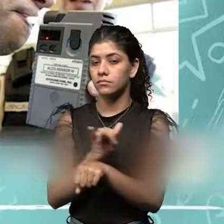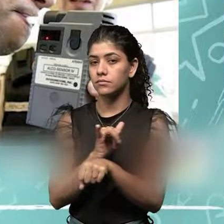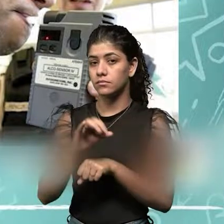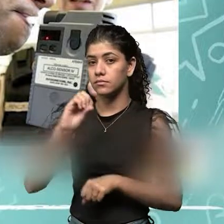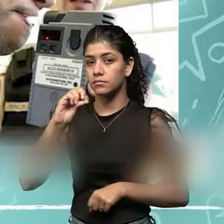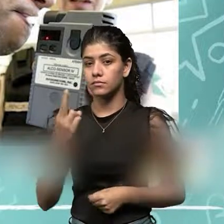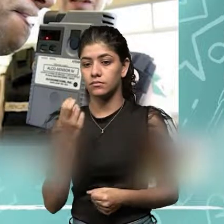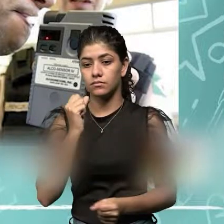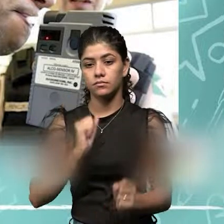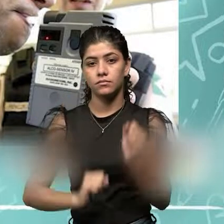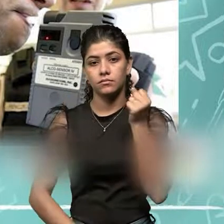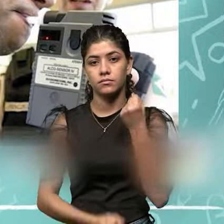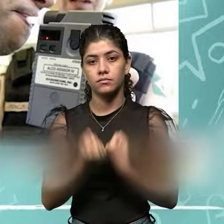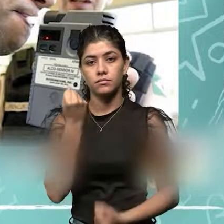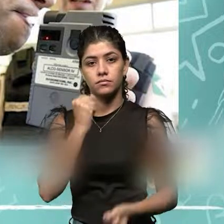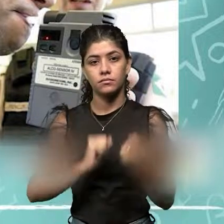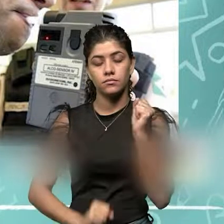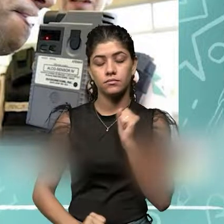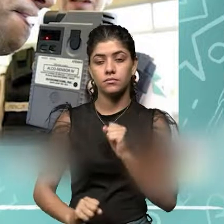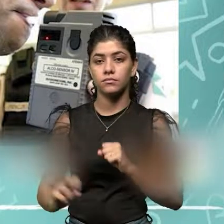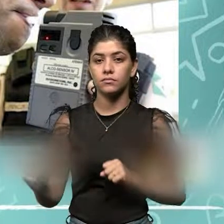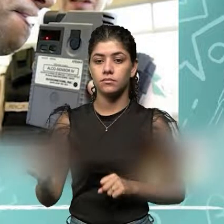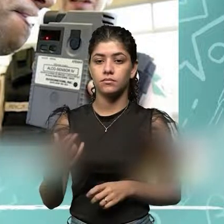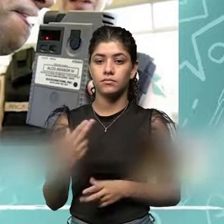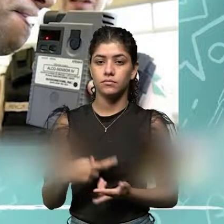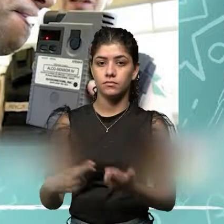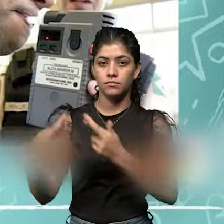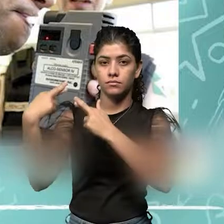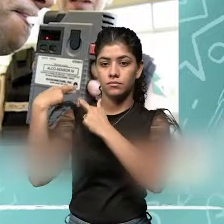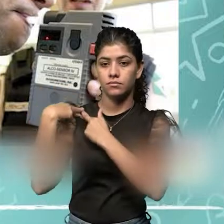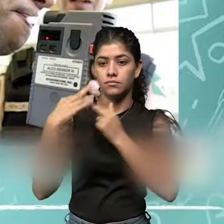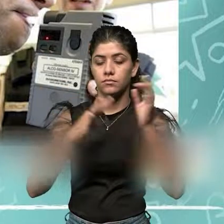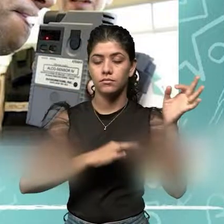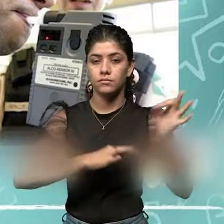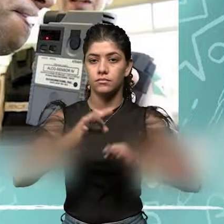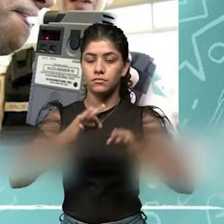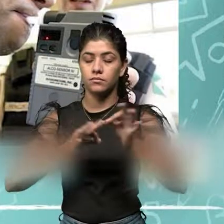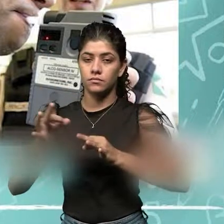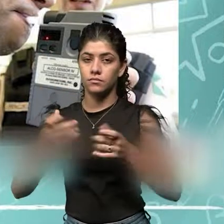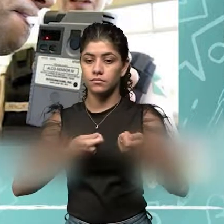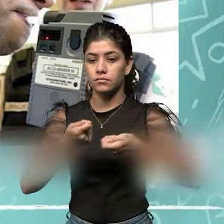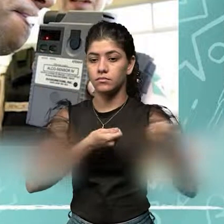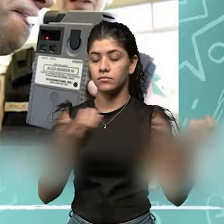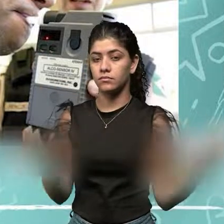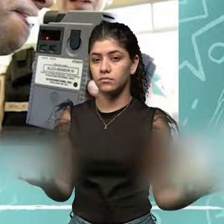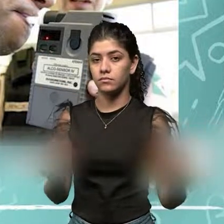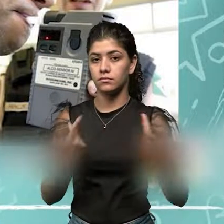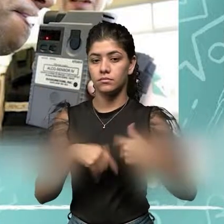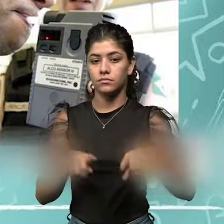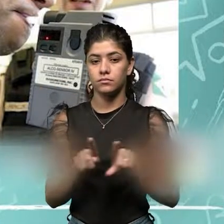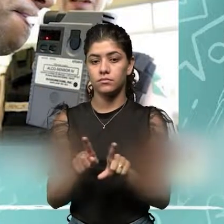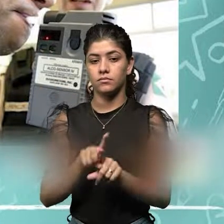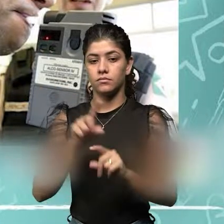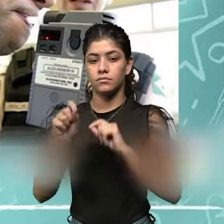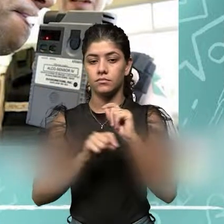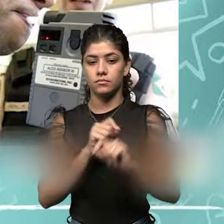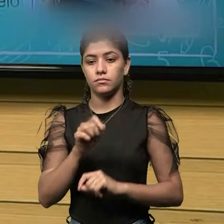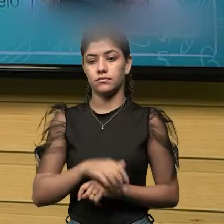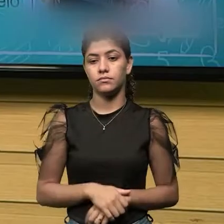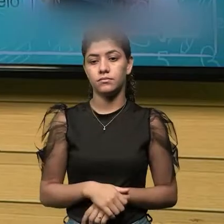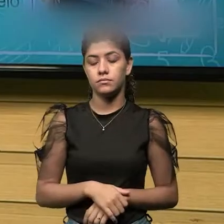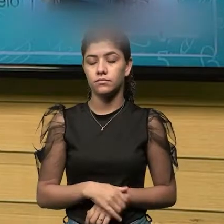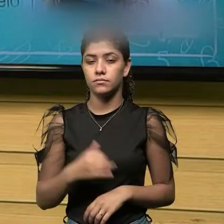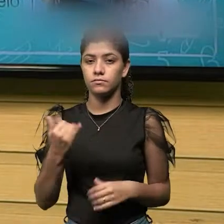é responsável por cuidar das calibrações, controle de qualidade, rastreabilidade de informações.